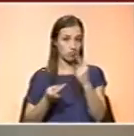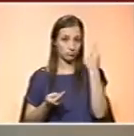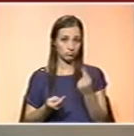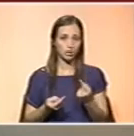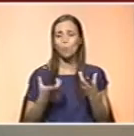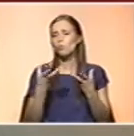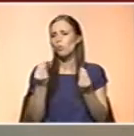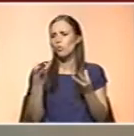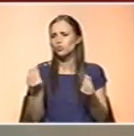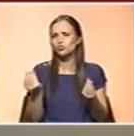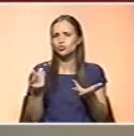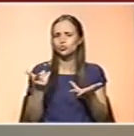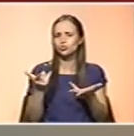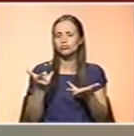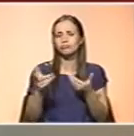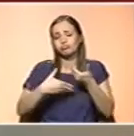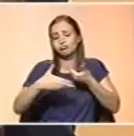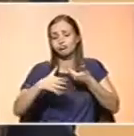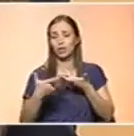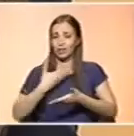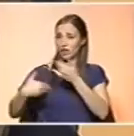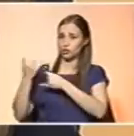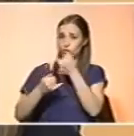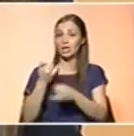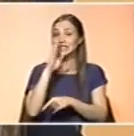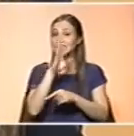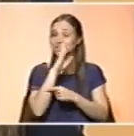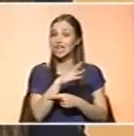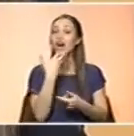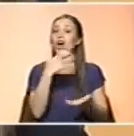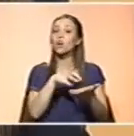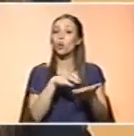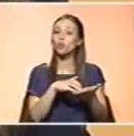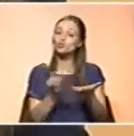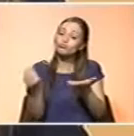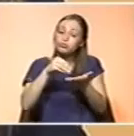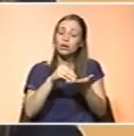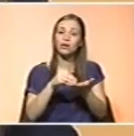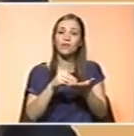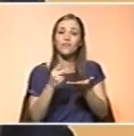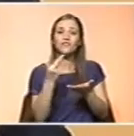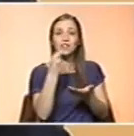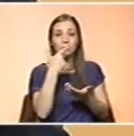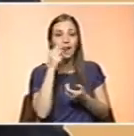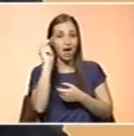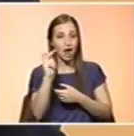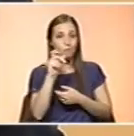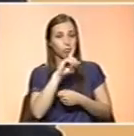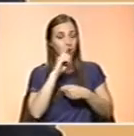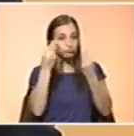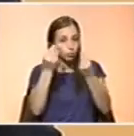arroz, pratos tradicionais, exatamente. E, portanto, se calhar até um arroz fortificado, biofortificado com vitamina A, cá em Portugal até teria uma expressão significativa.